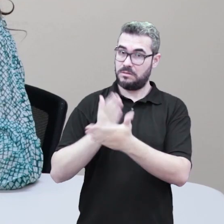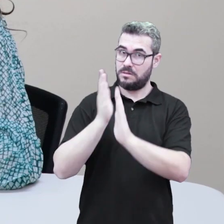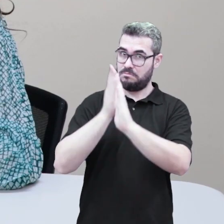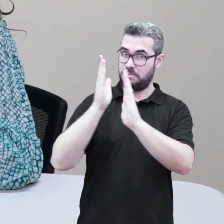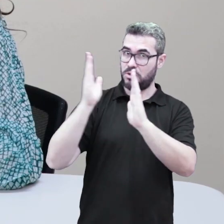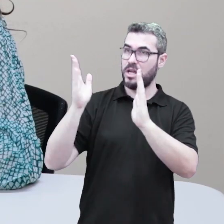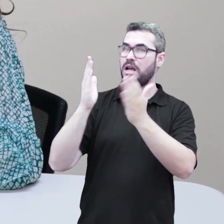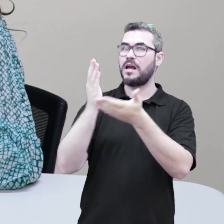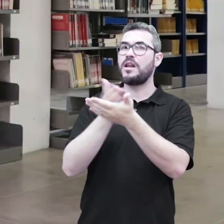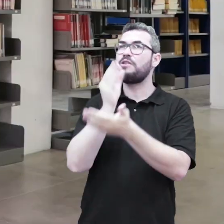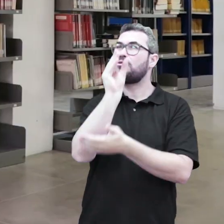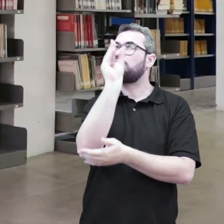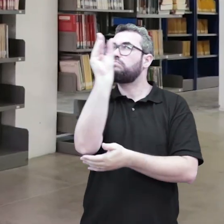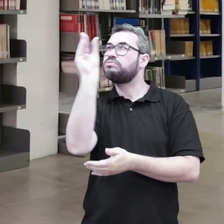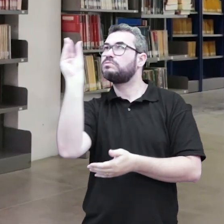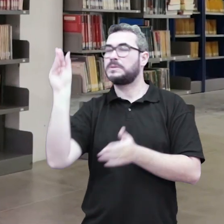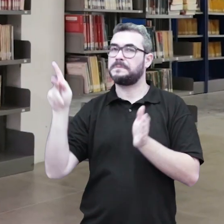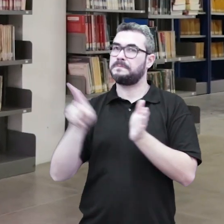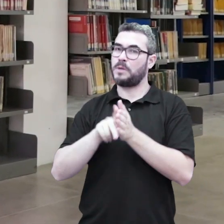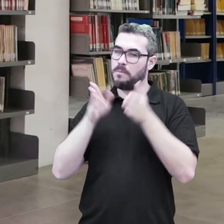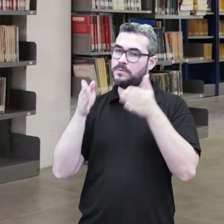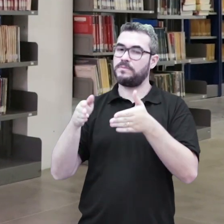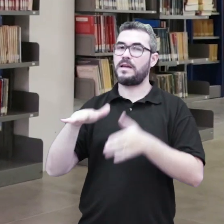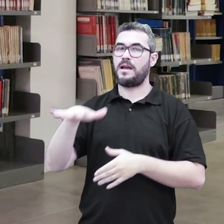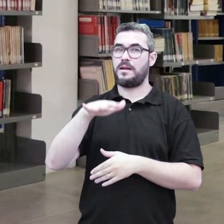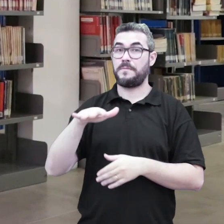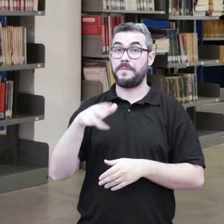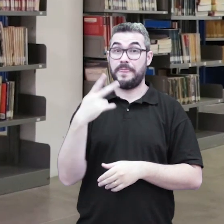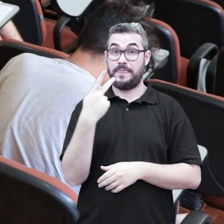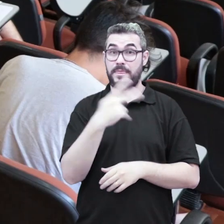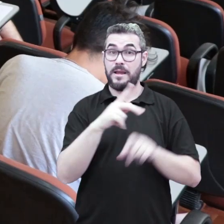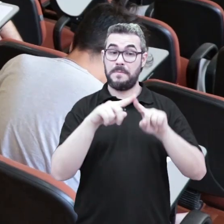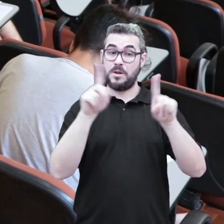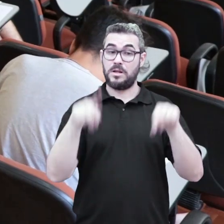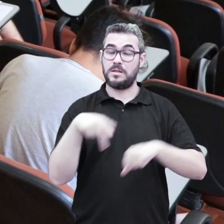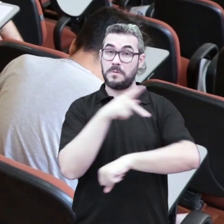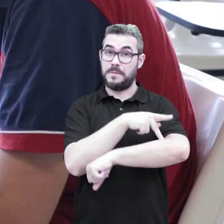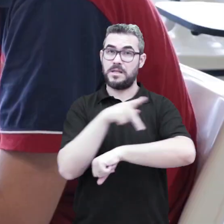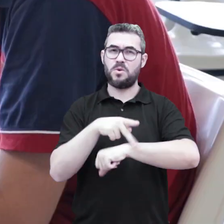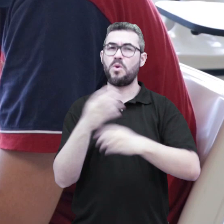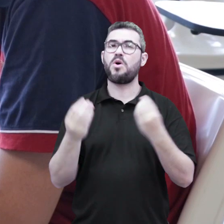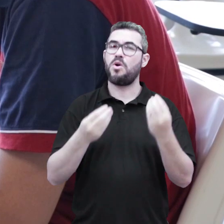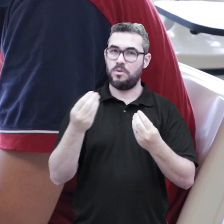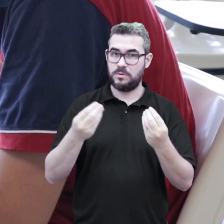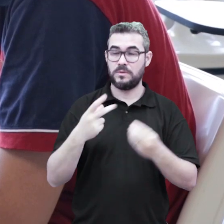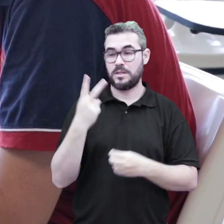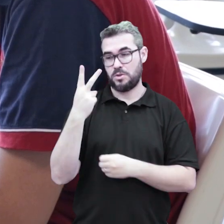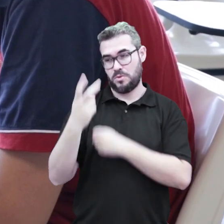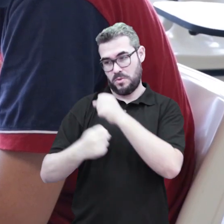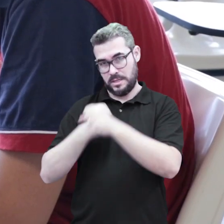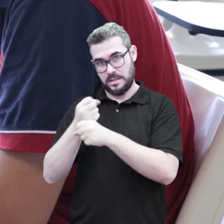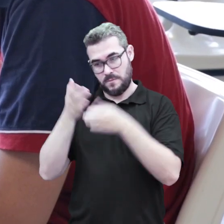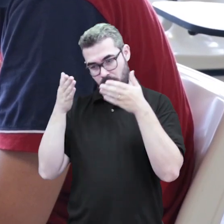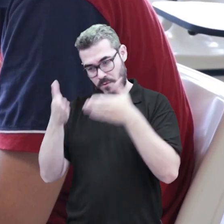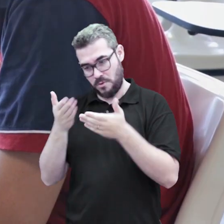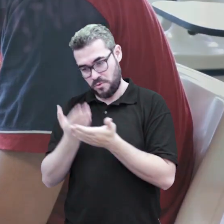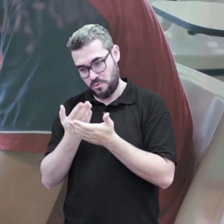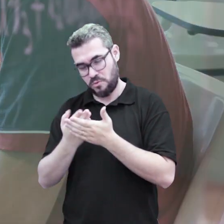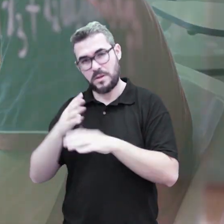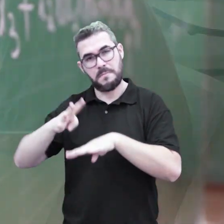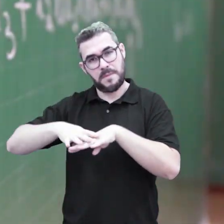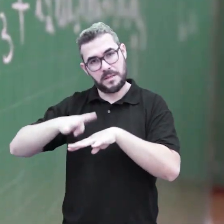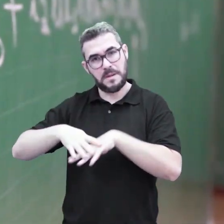laboratório de informática, uma biblioteca com títulos específicos da área e auditório. O projeto pedagógico diferenciado